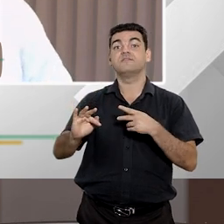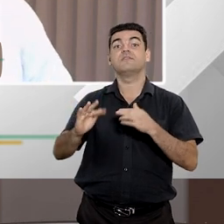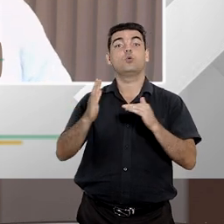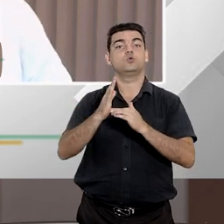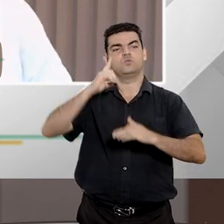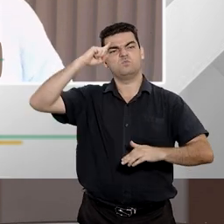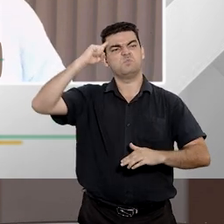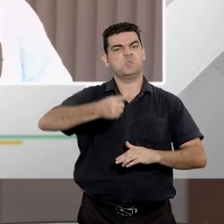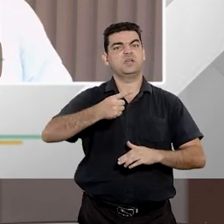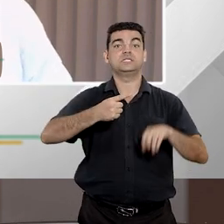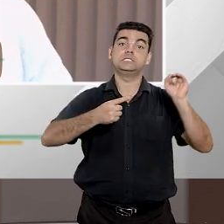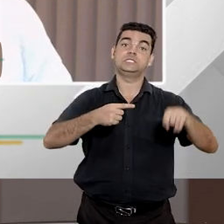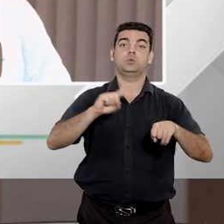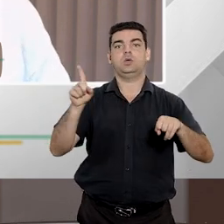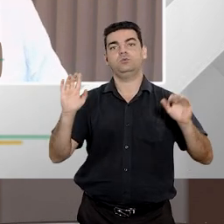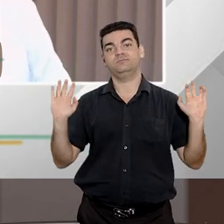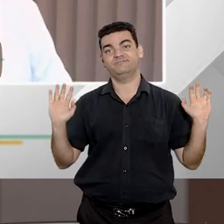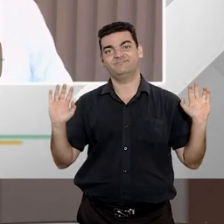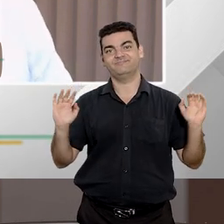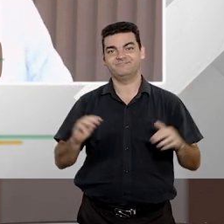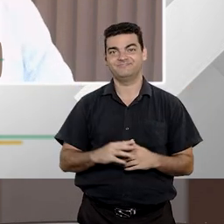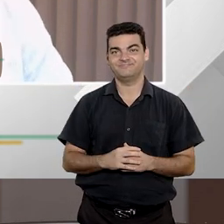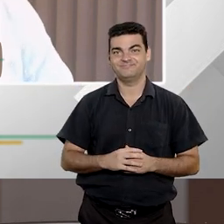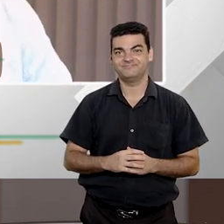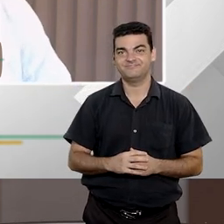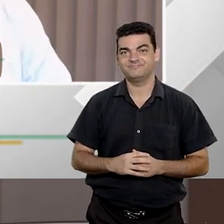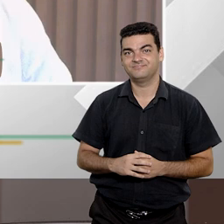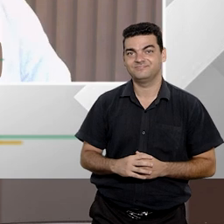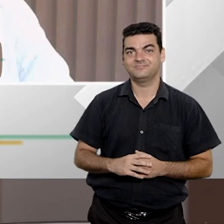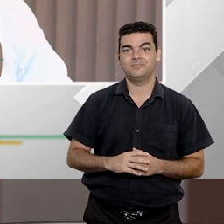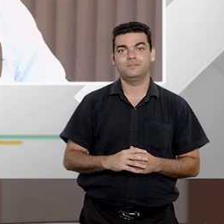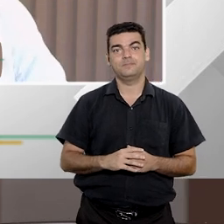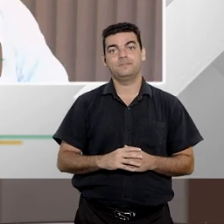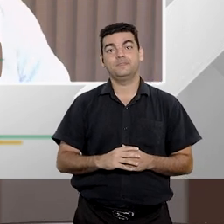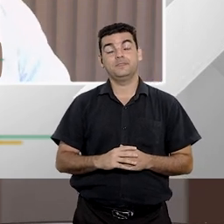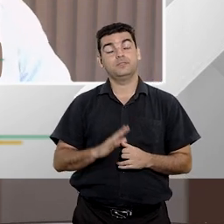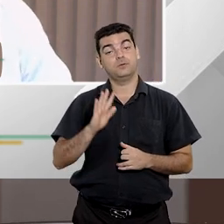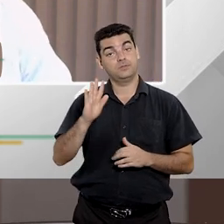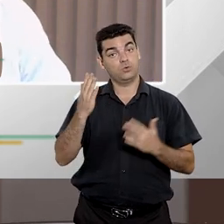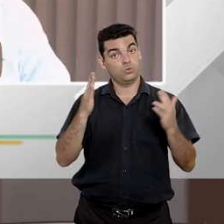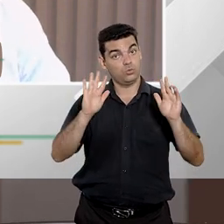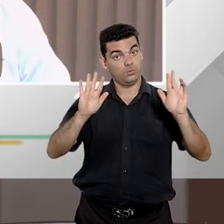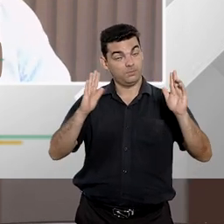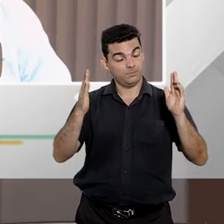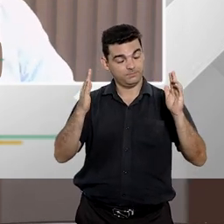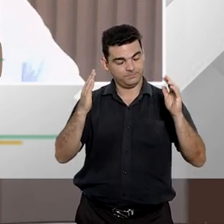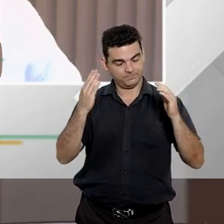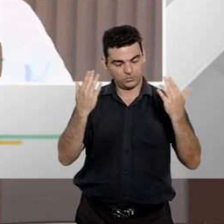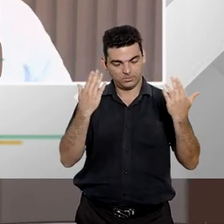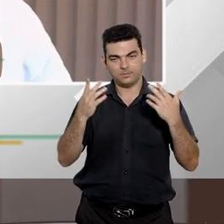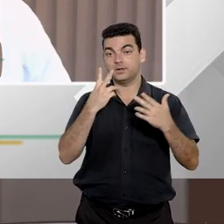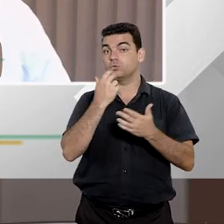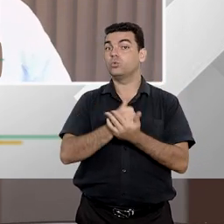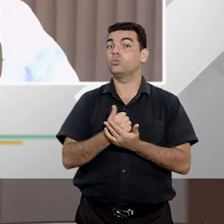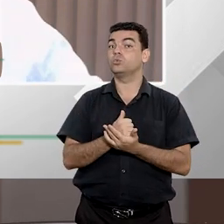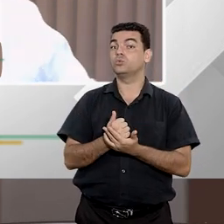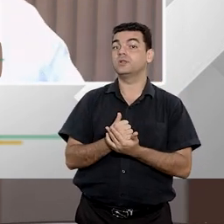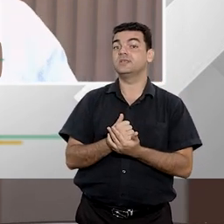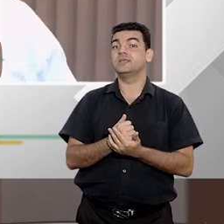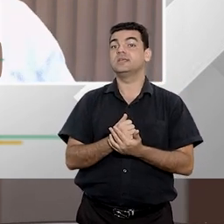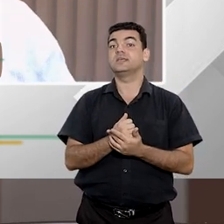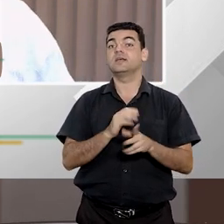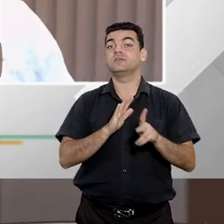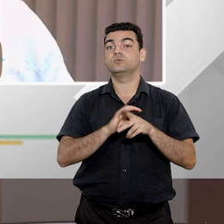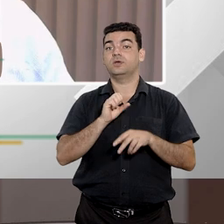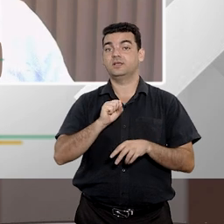dar a última palavra sobre a questão isso não se não se confunde com o controle abstrato que é feito